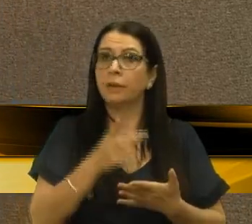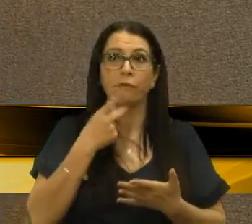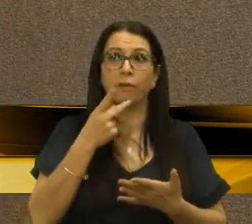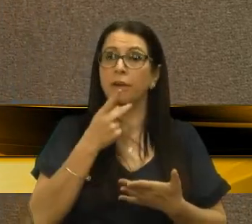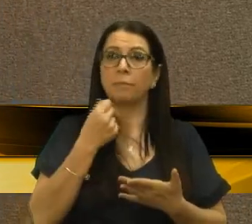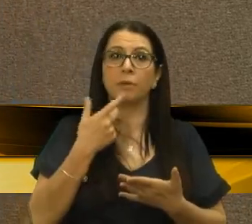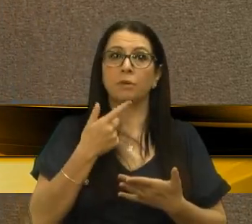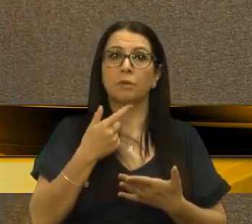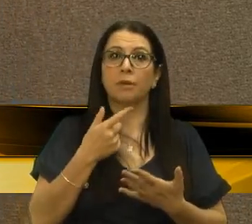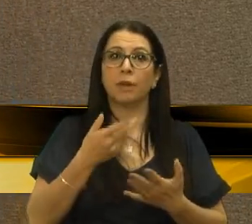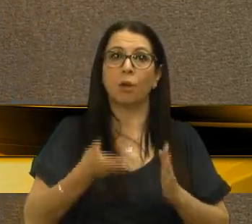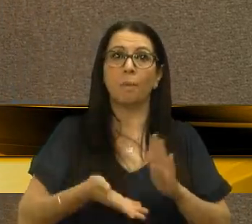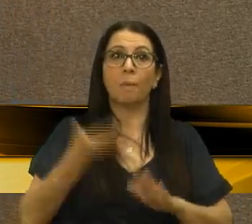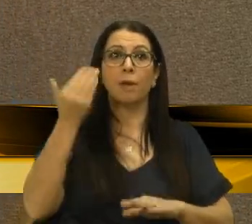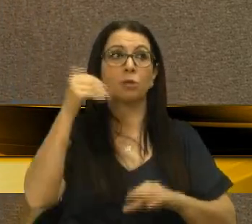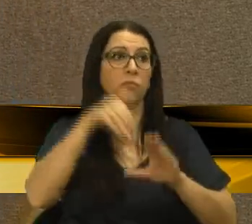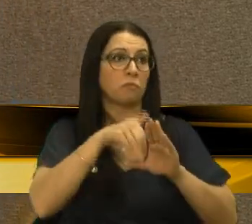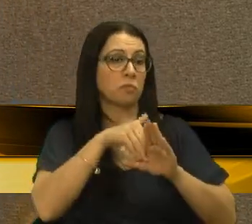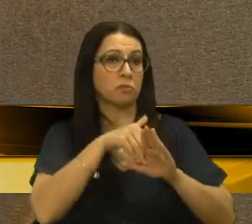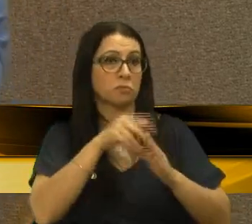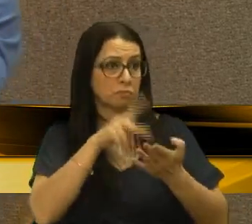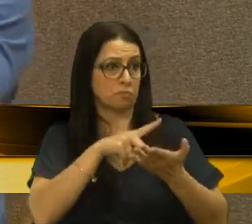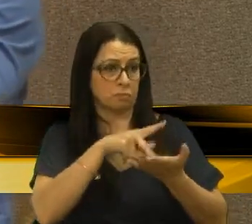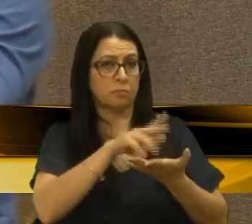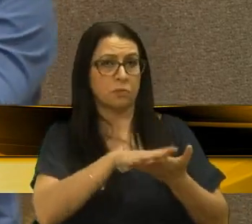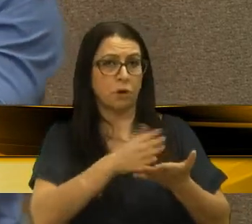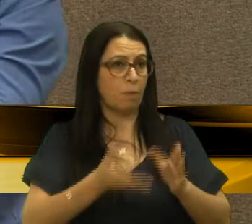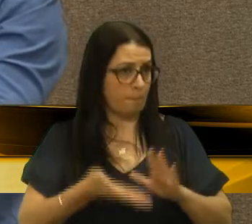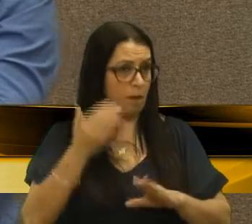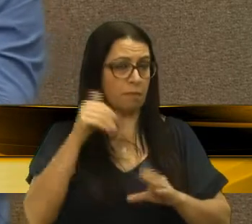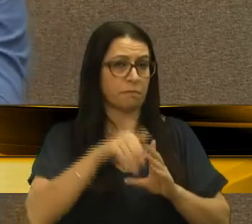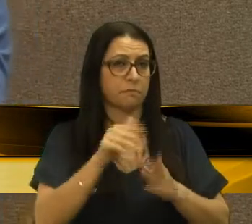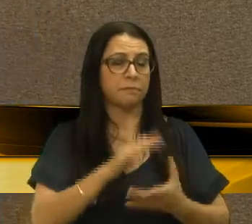Ele disse que até aumentou a votação dele, como de fato aumentou.